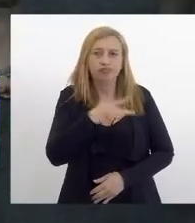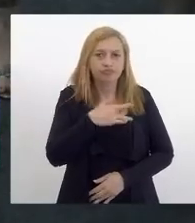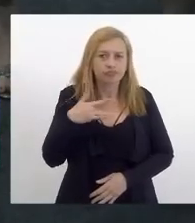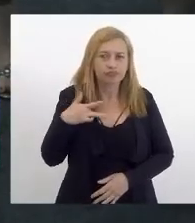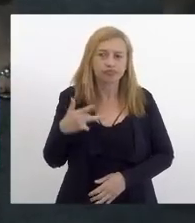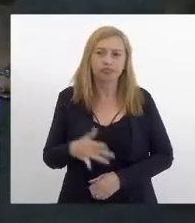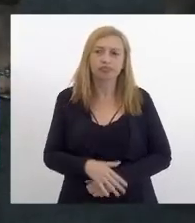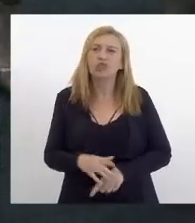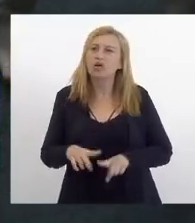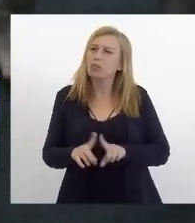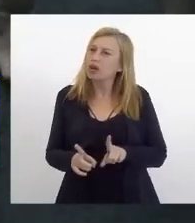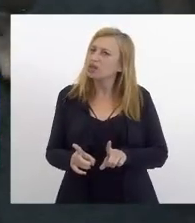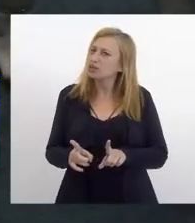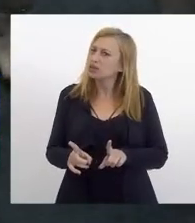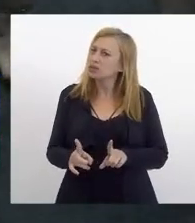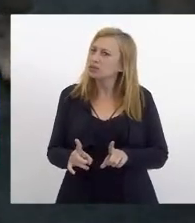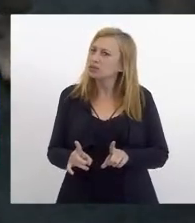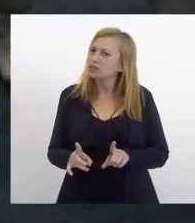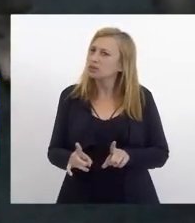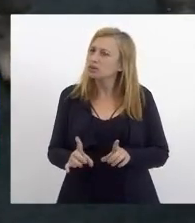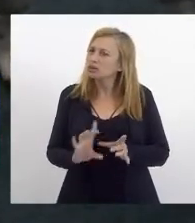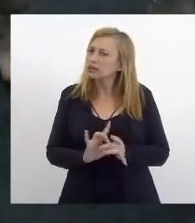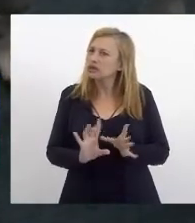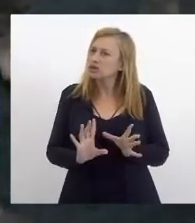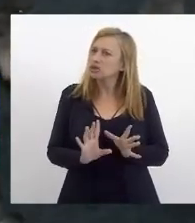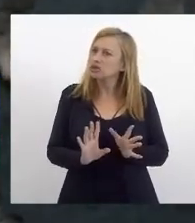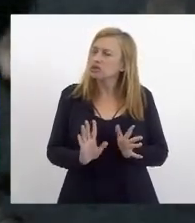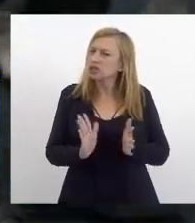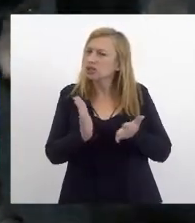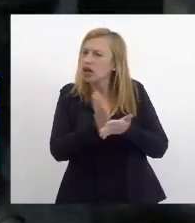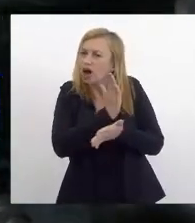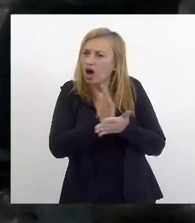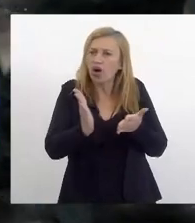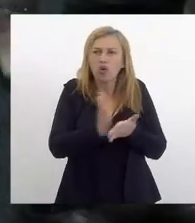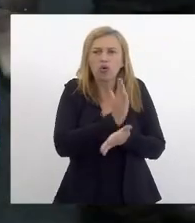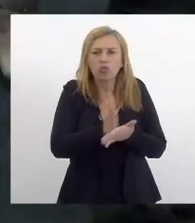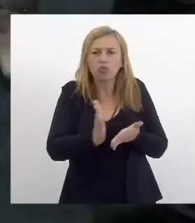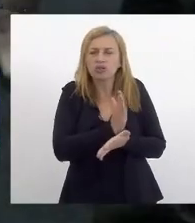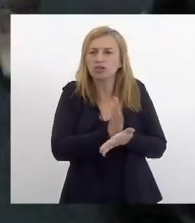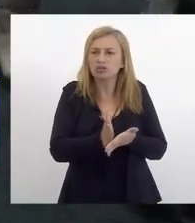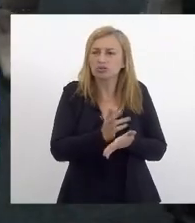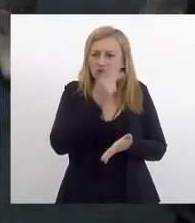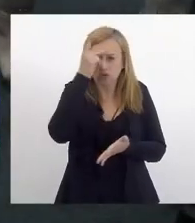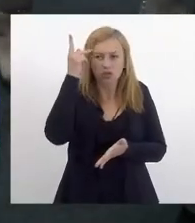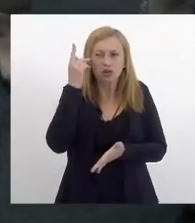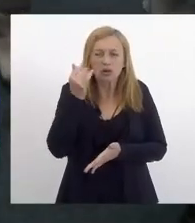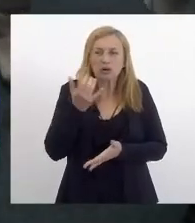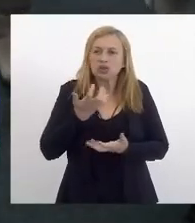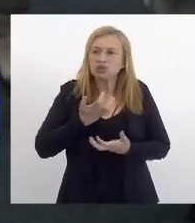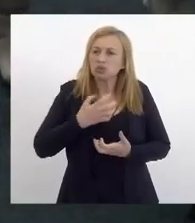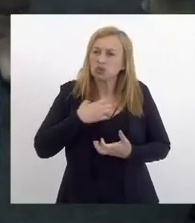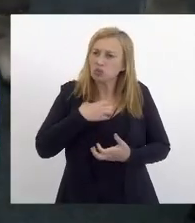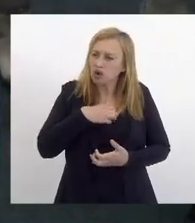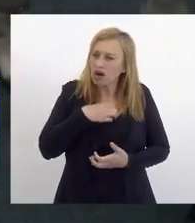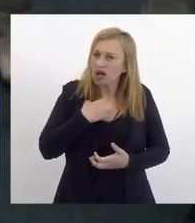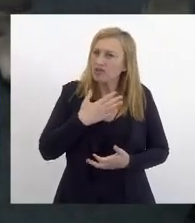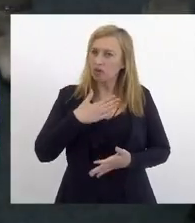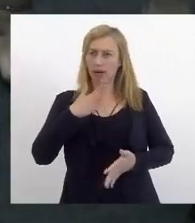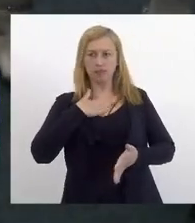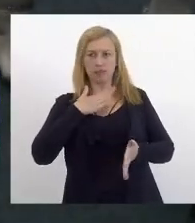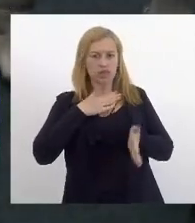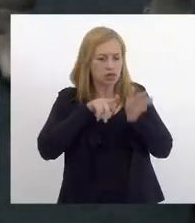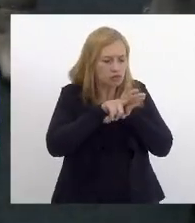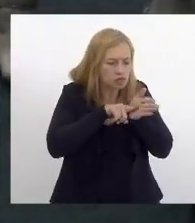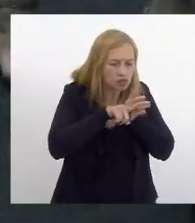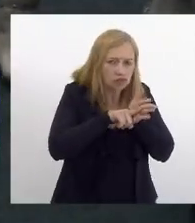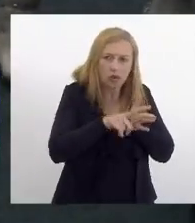mas eu tenho deixado uma certa categoria muito incomodada com as minhas fiscalizações com a minha